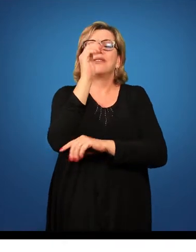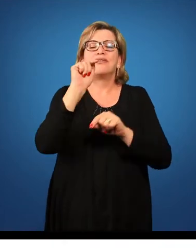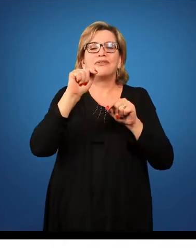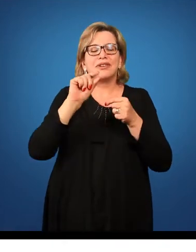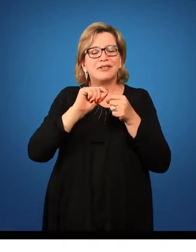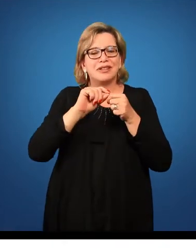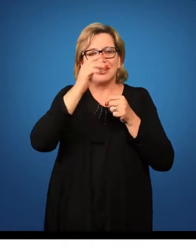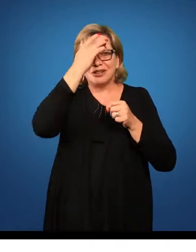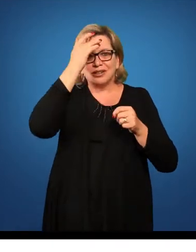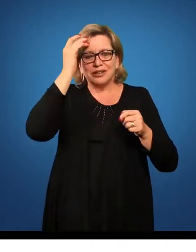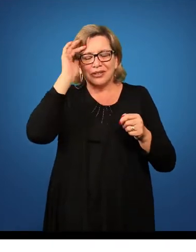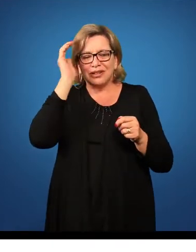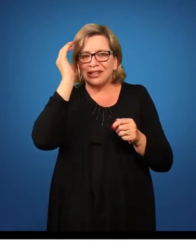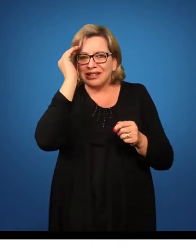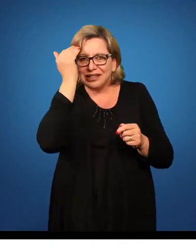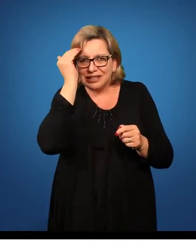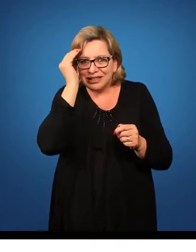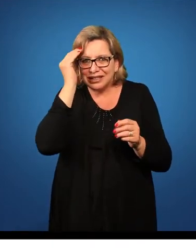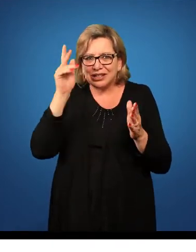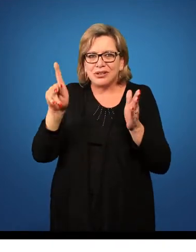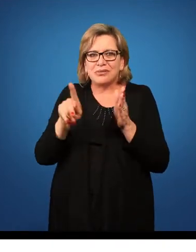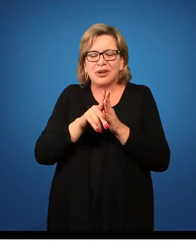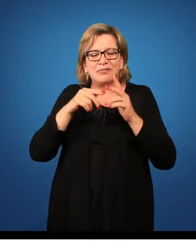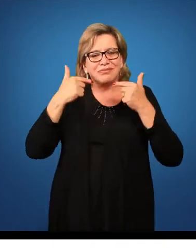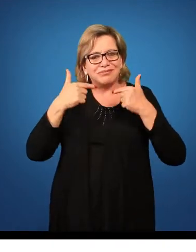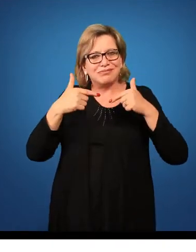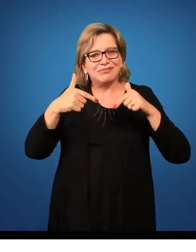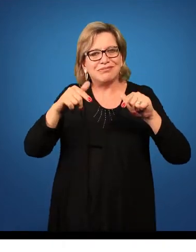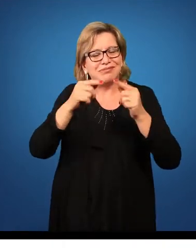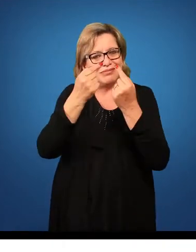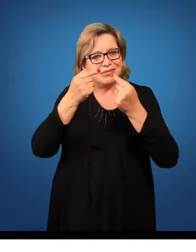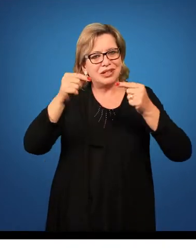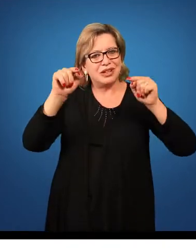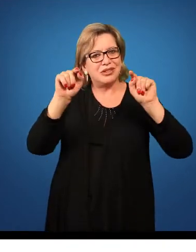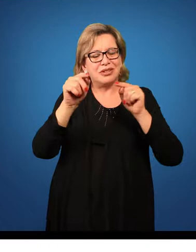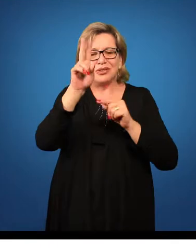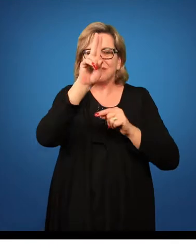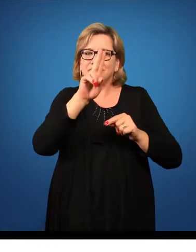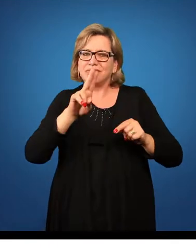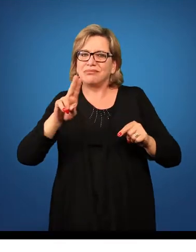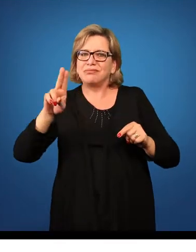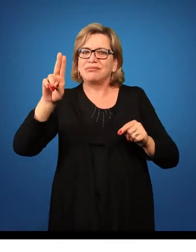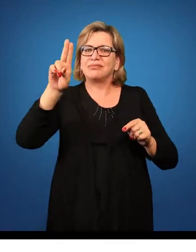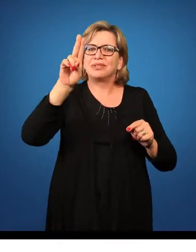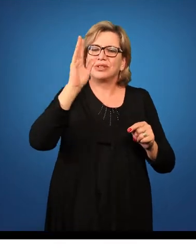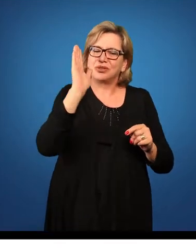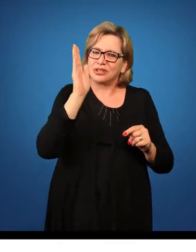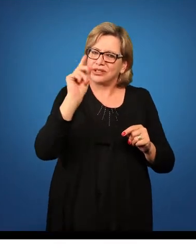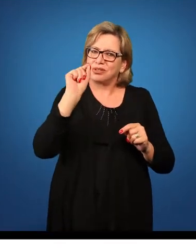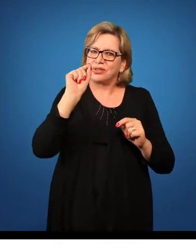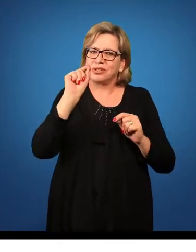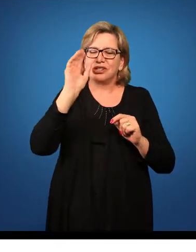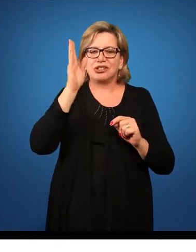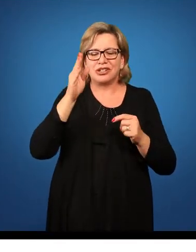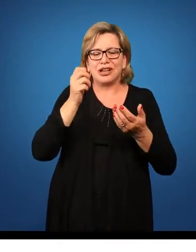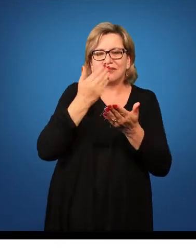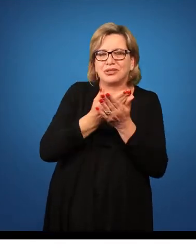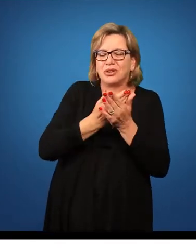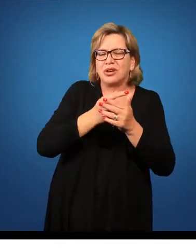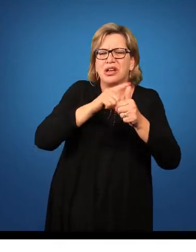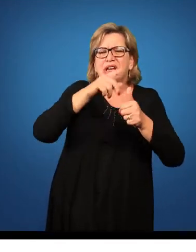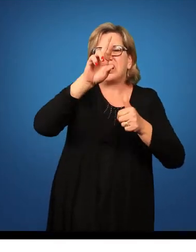entenda esse processo através de uma linguagem própria, usando os elementos que já foram vistos, como ritmo,